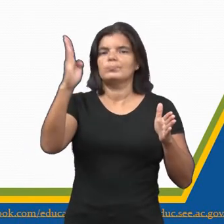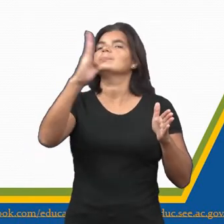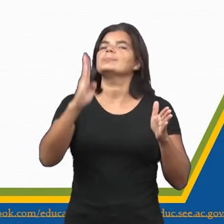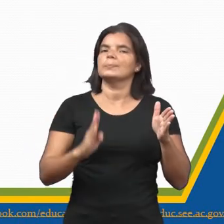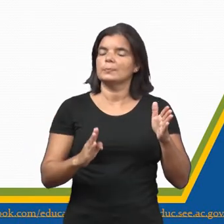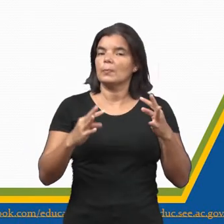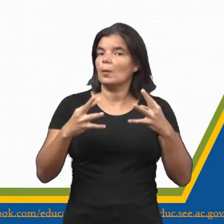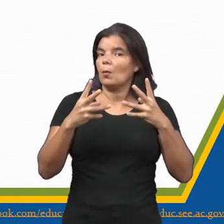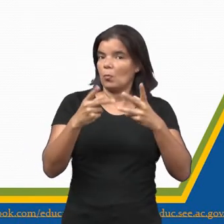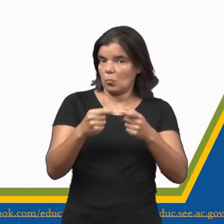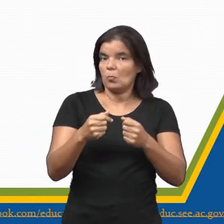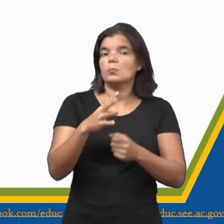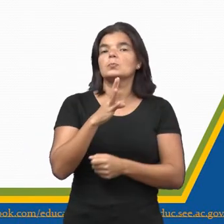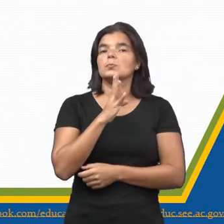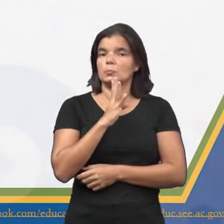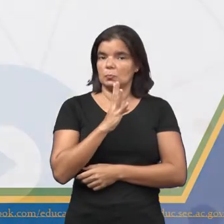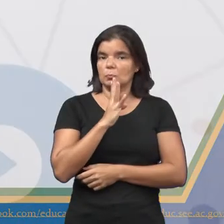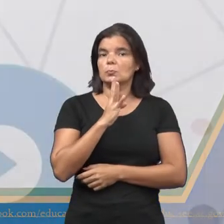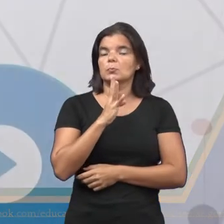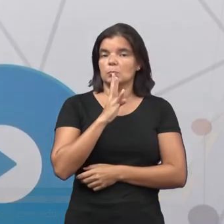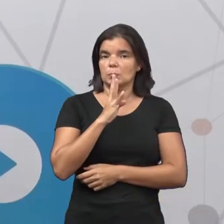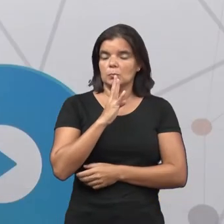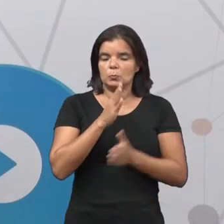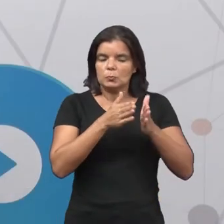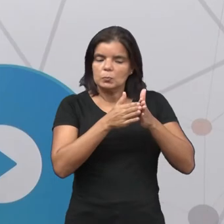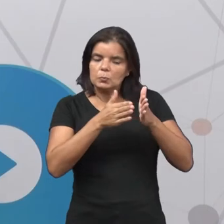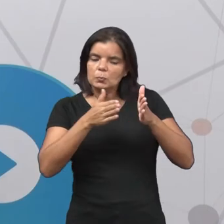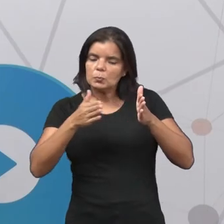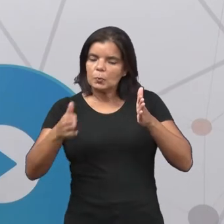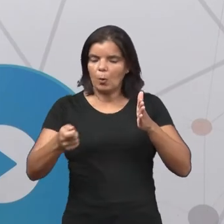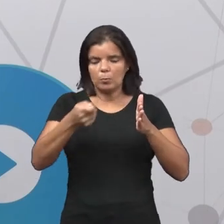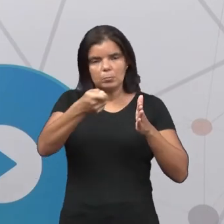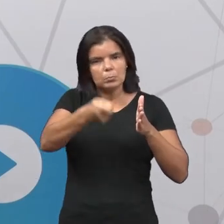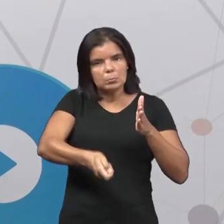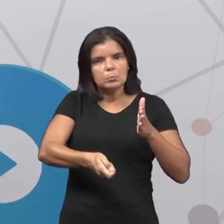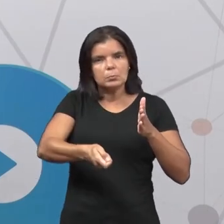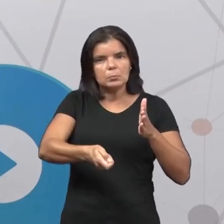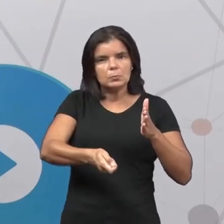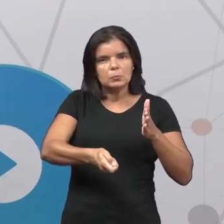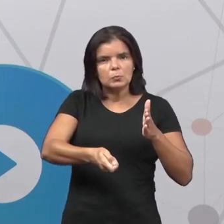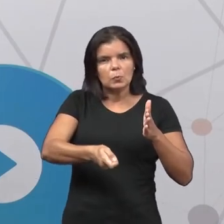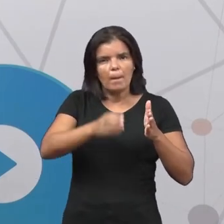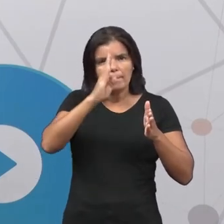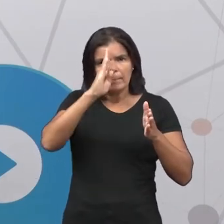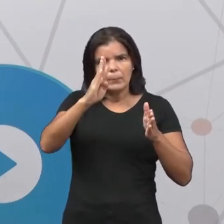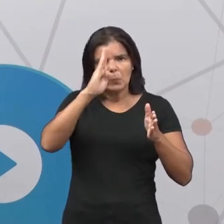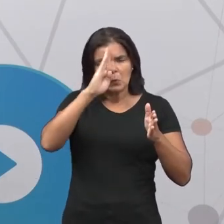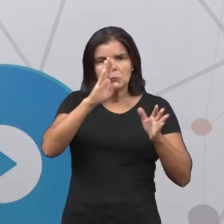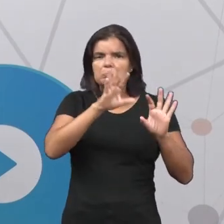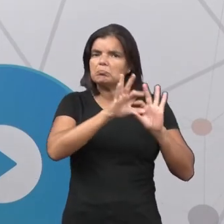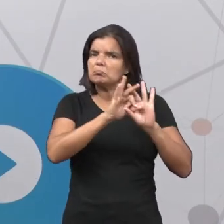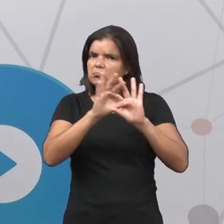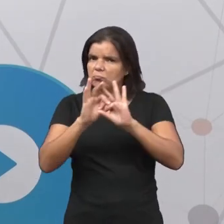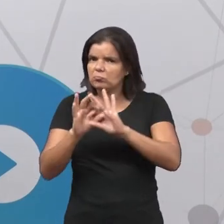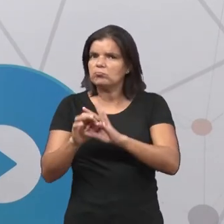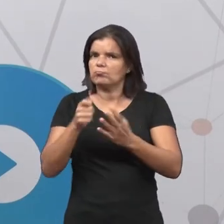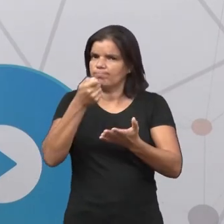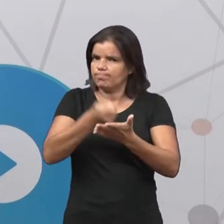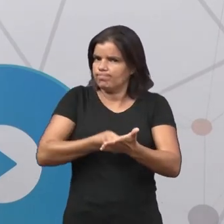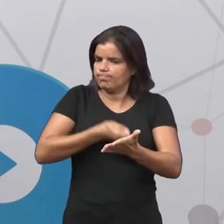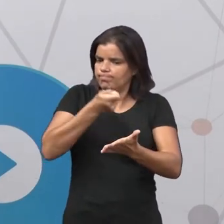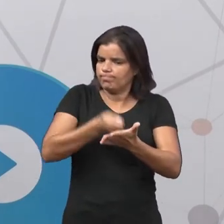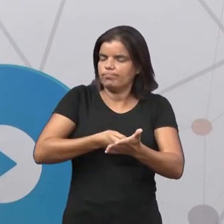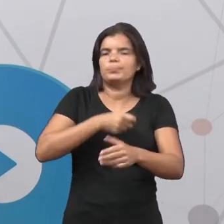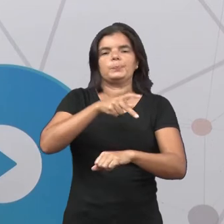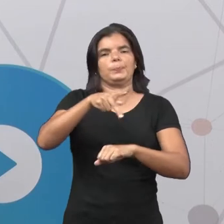Todos nós somos conhecedores que o período da ditadura militar foi um contexto um tanto quanto rígido no